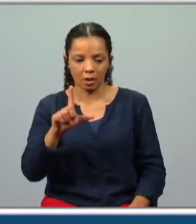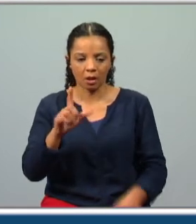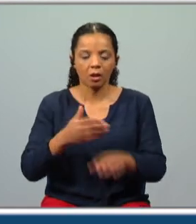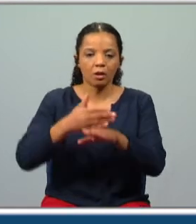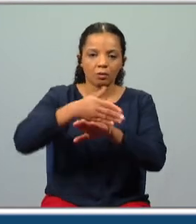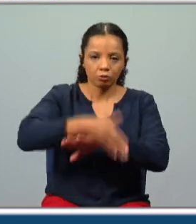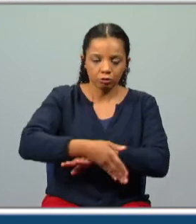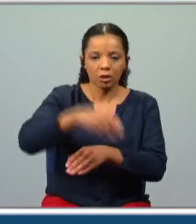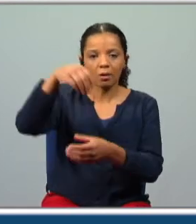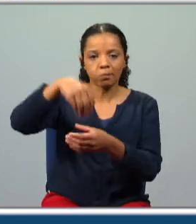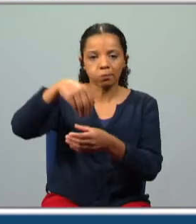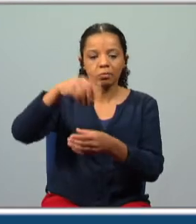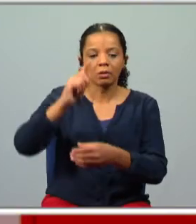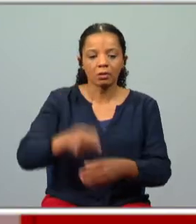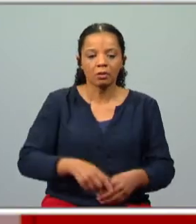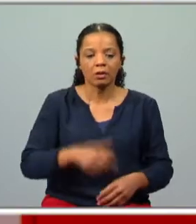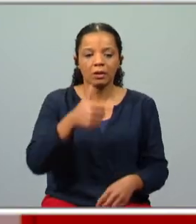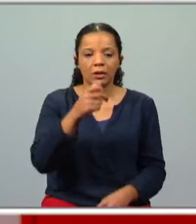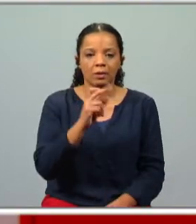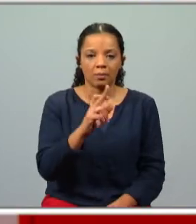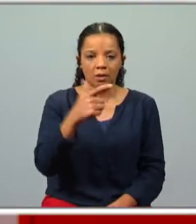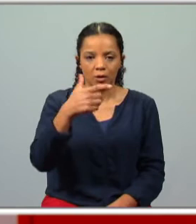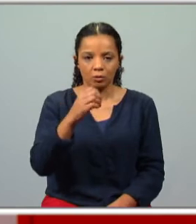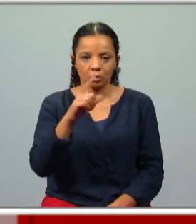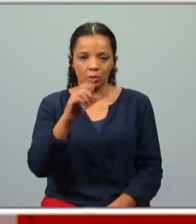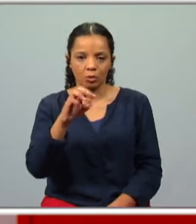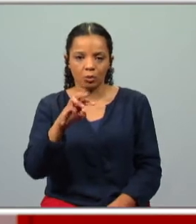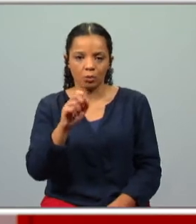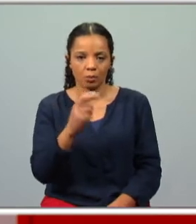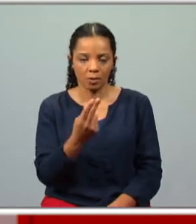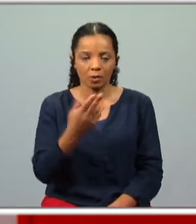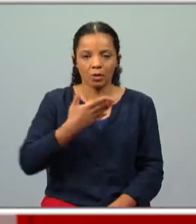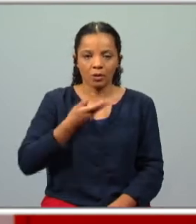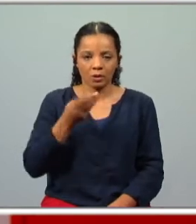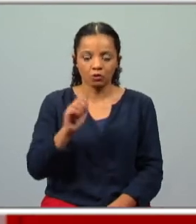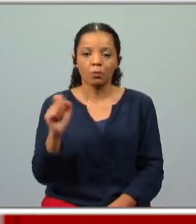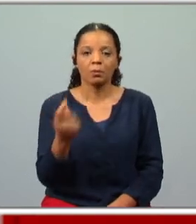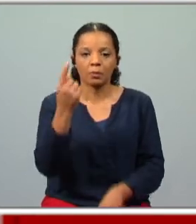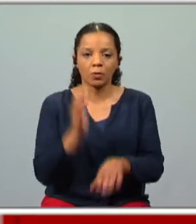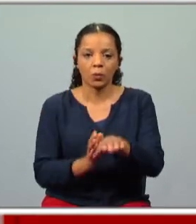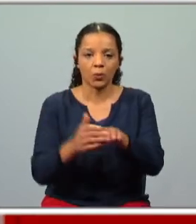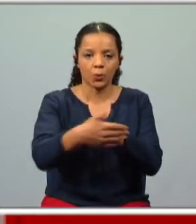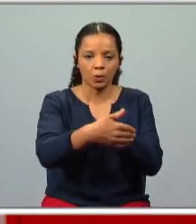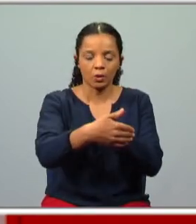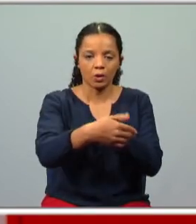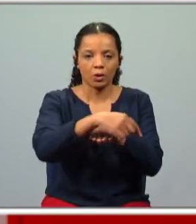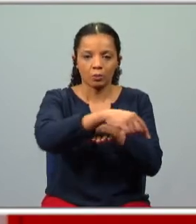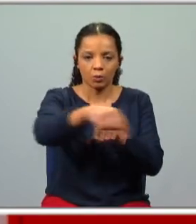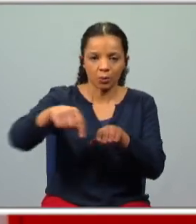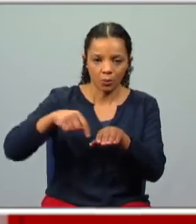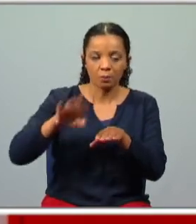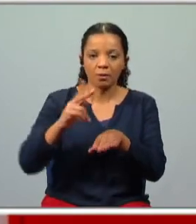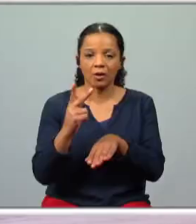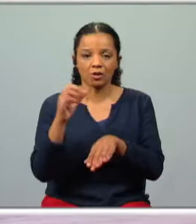Bartolomeu Dias tinha sido o primeiro a contornar o cabo tinha contornado o cabo e tinha voltado para trás baixo da gama é que depois veio para prosseguir a